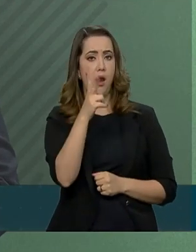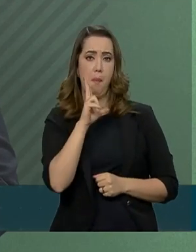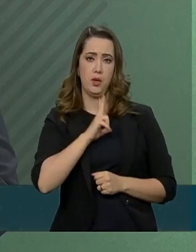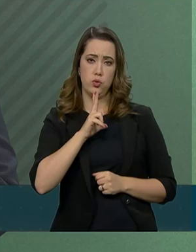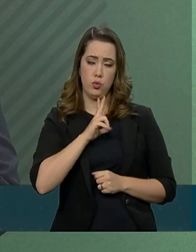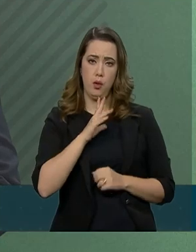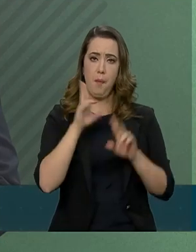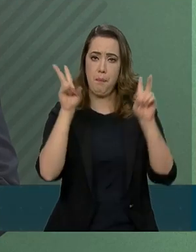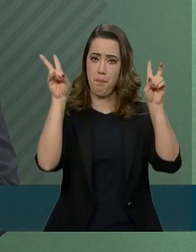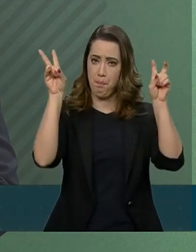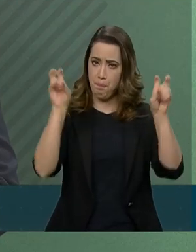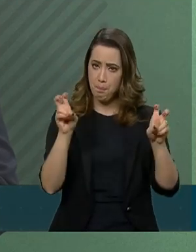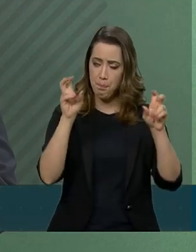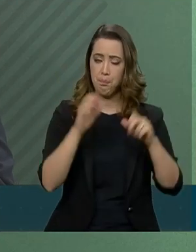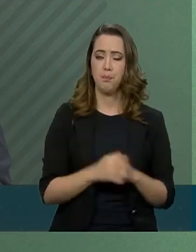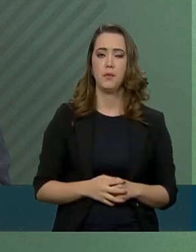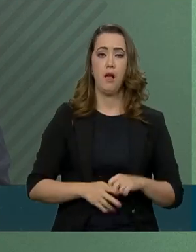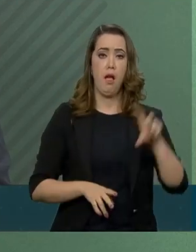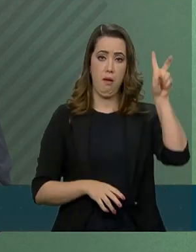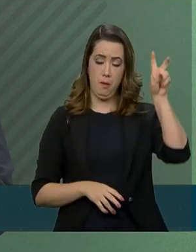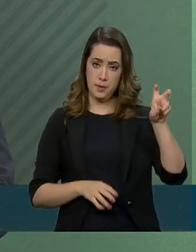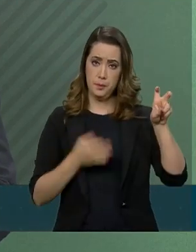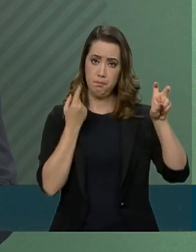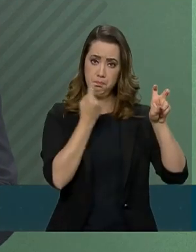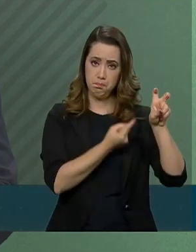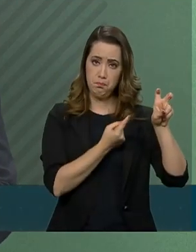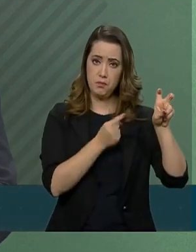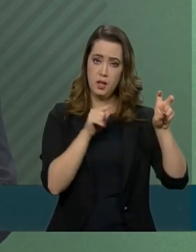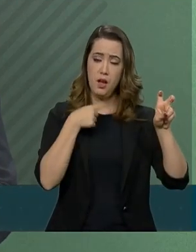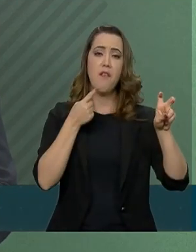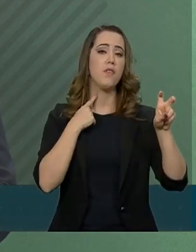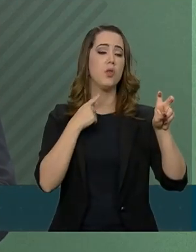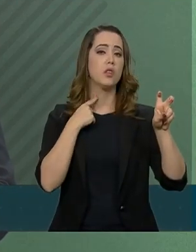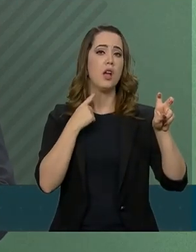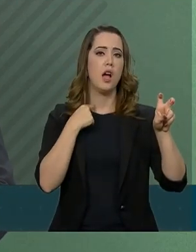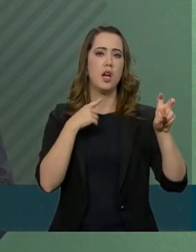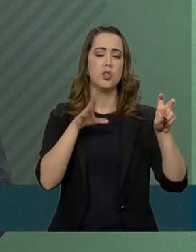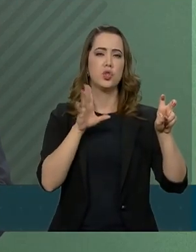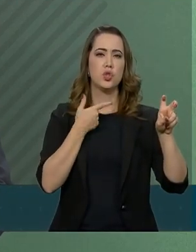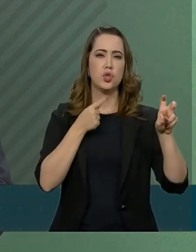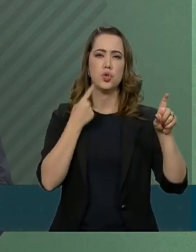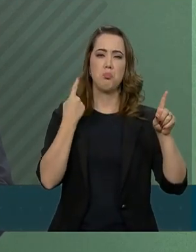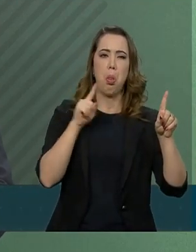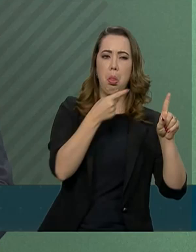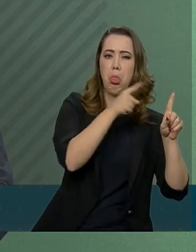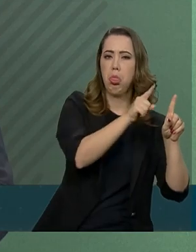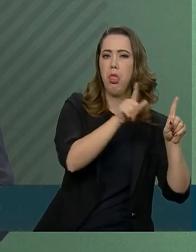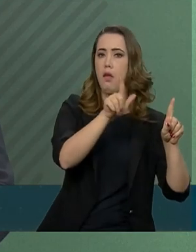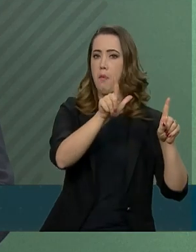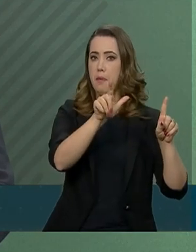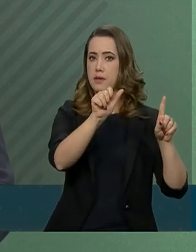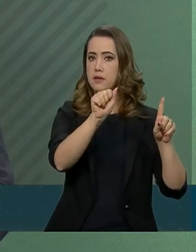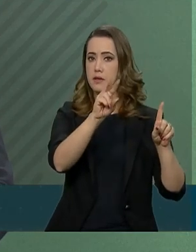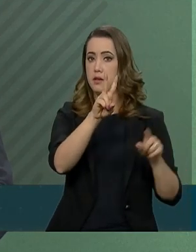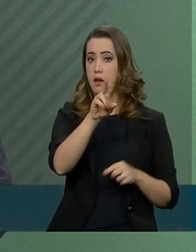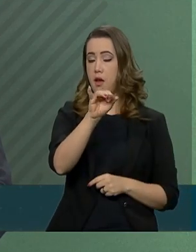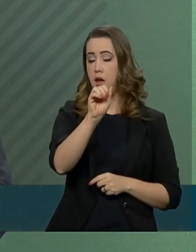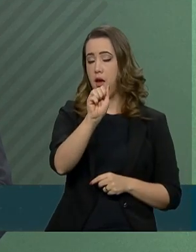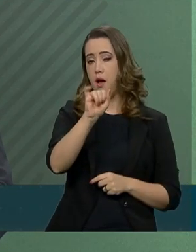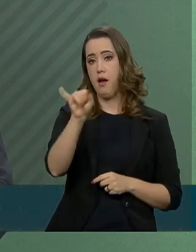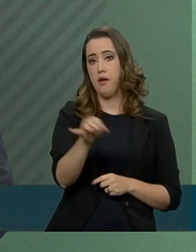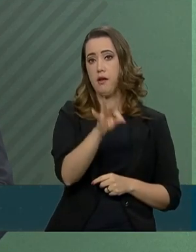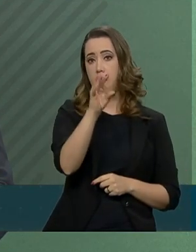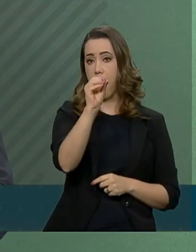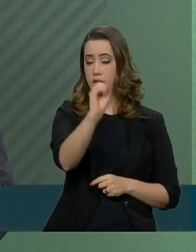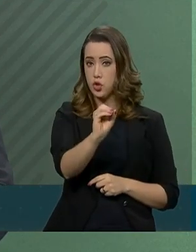abre aspas, a intenção de atingir a Lava Jato, o ministro Sérgio Moro, atingir a minha pessoa,